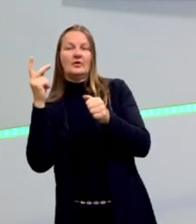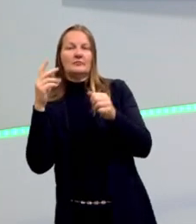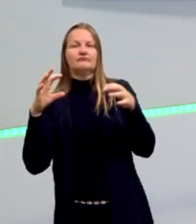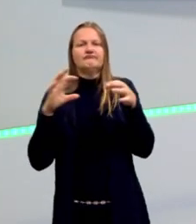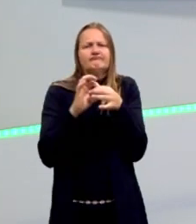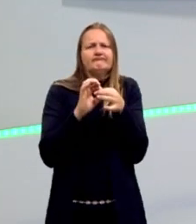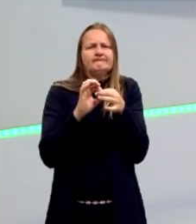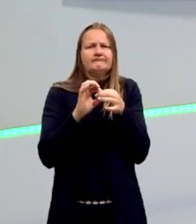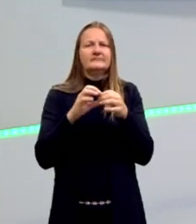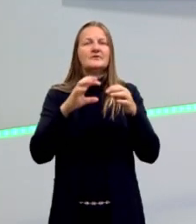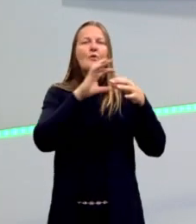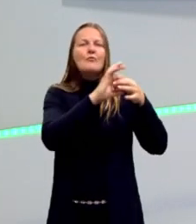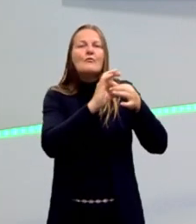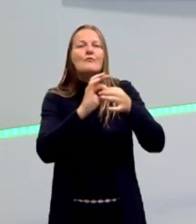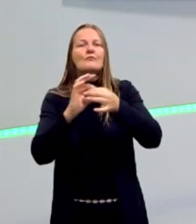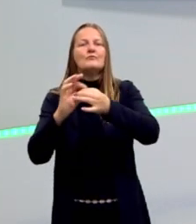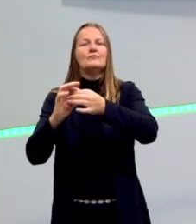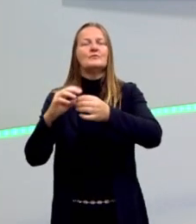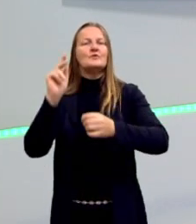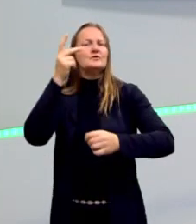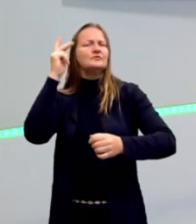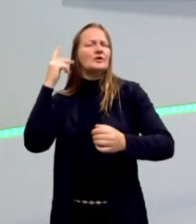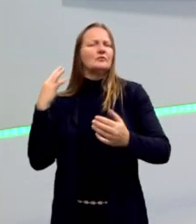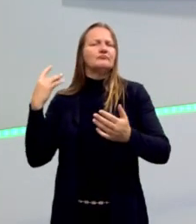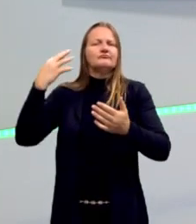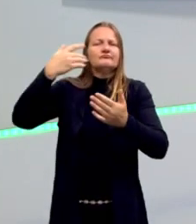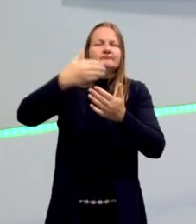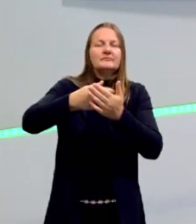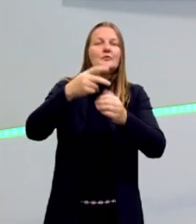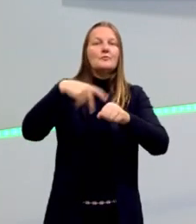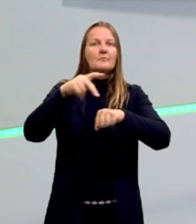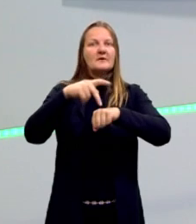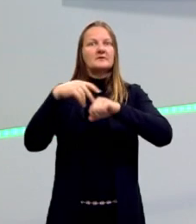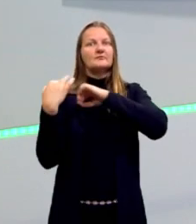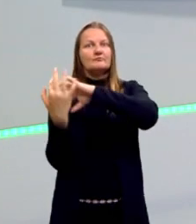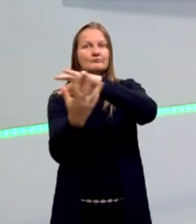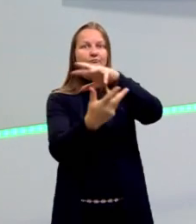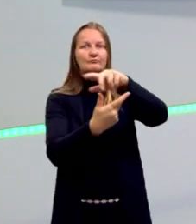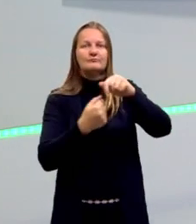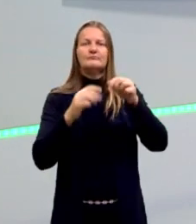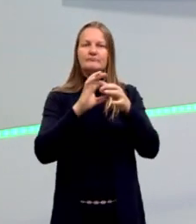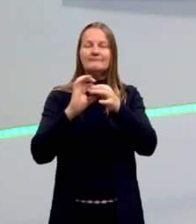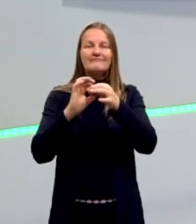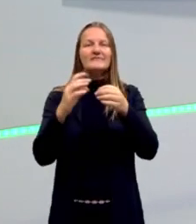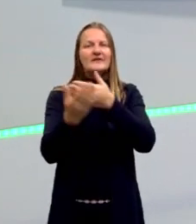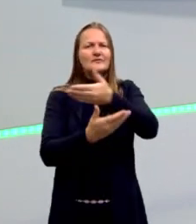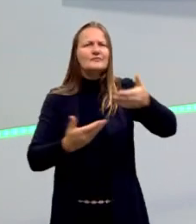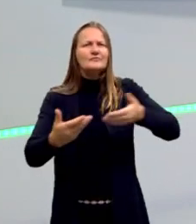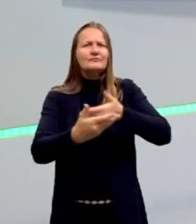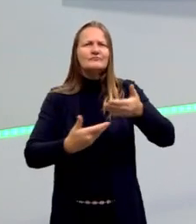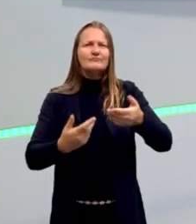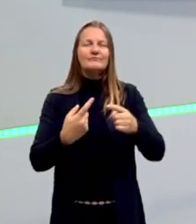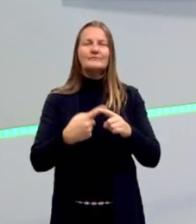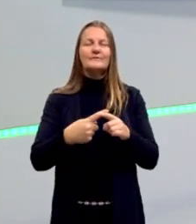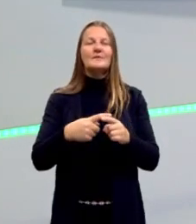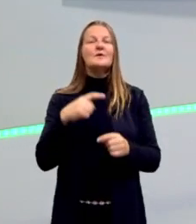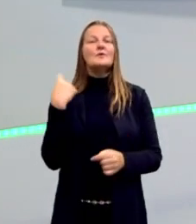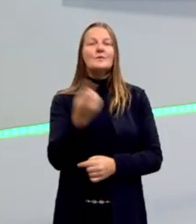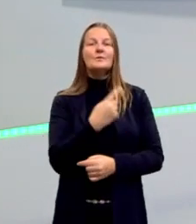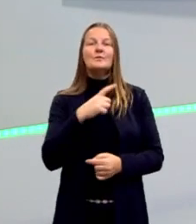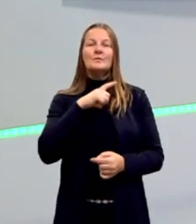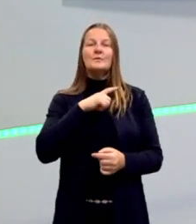uma contagem do que é a história do nosso país e do mundo. Porque todos esses, mesmo que a gente tenha